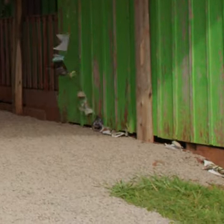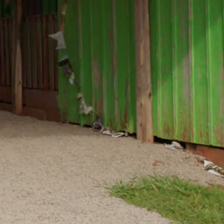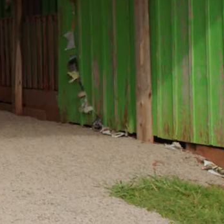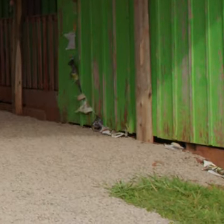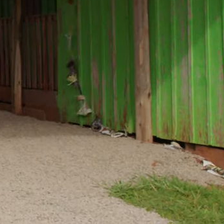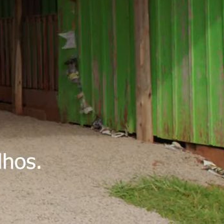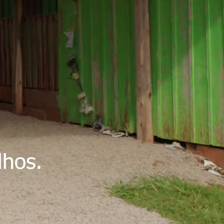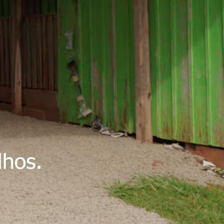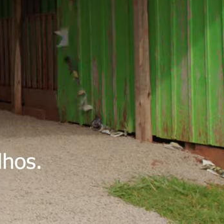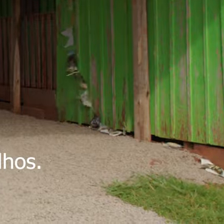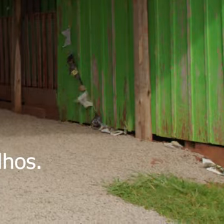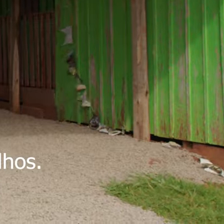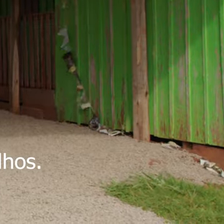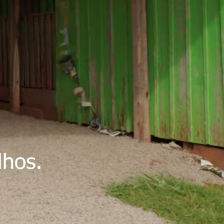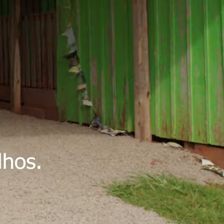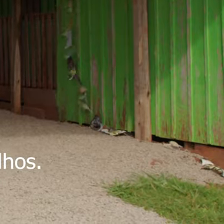Sem ela Não existimos